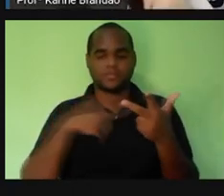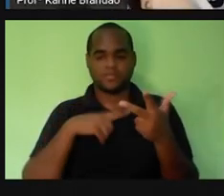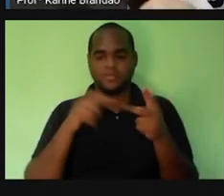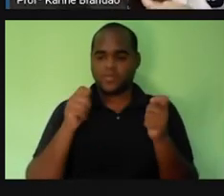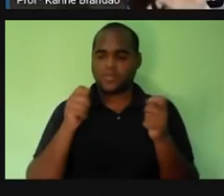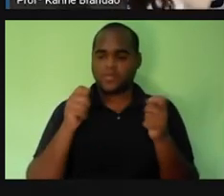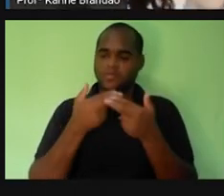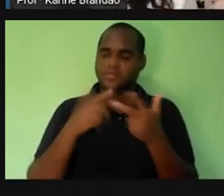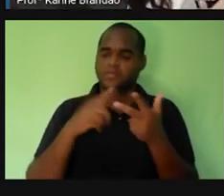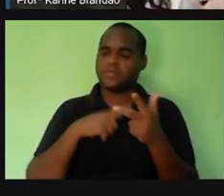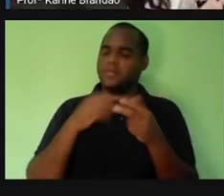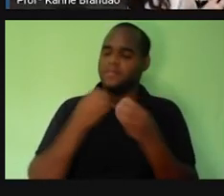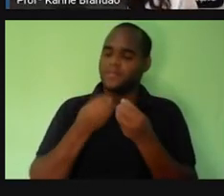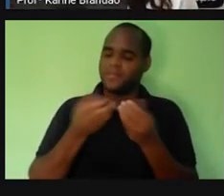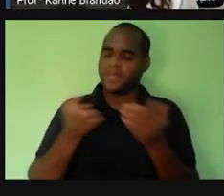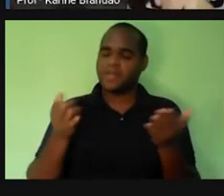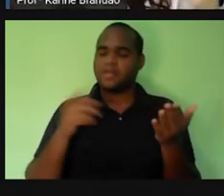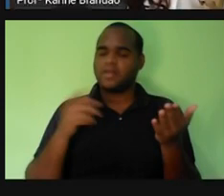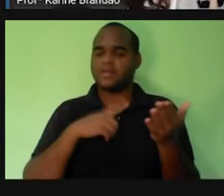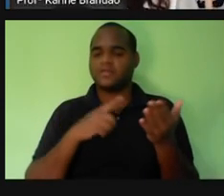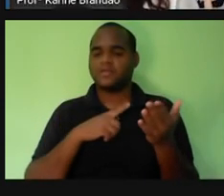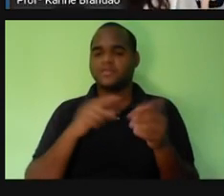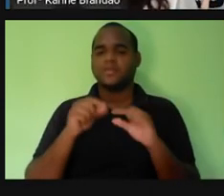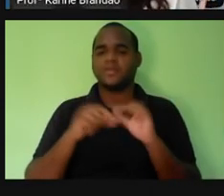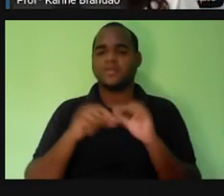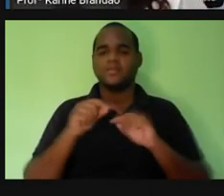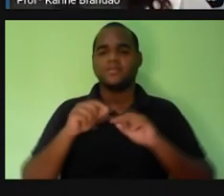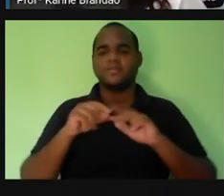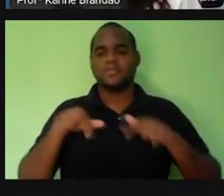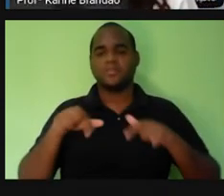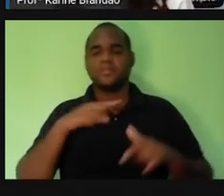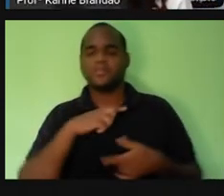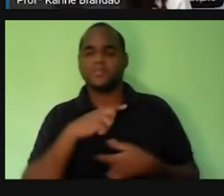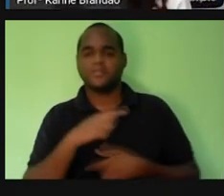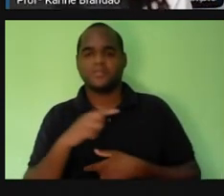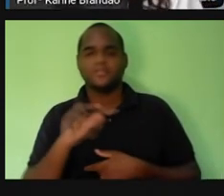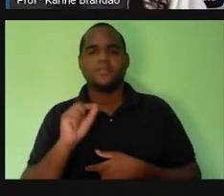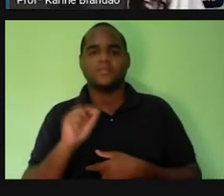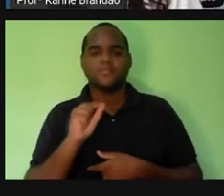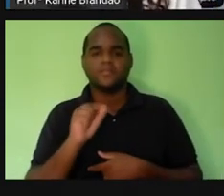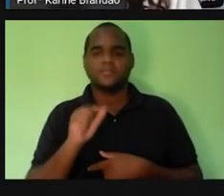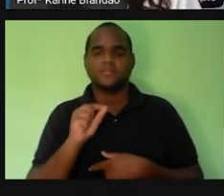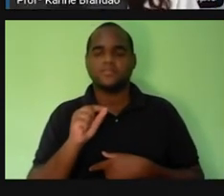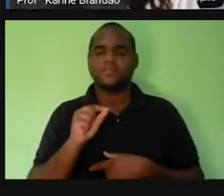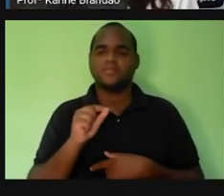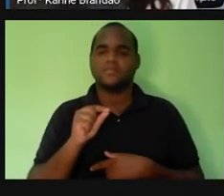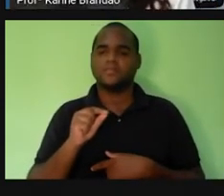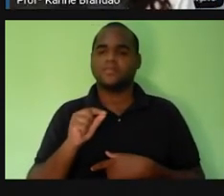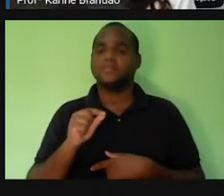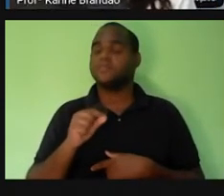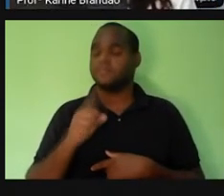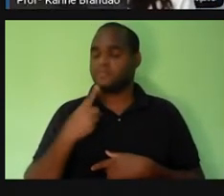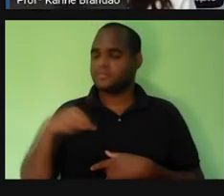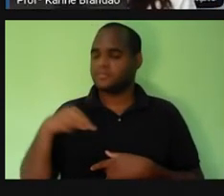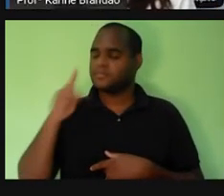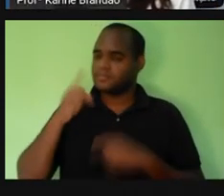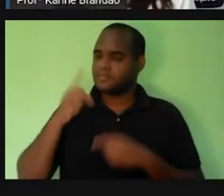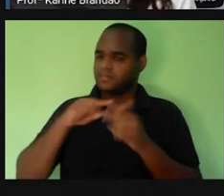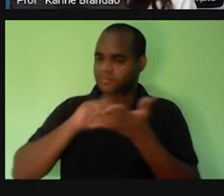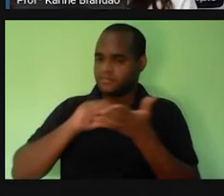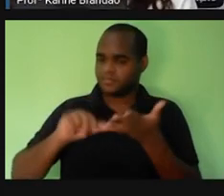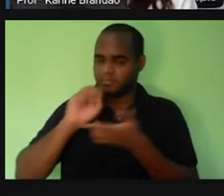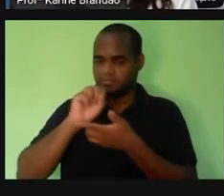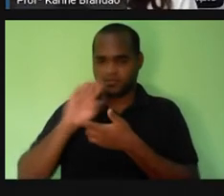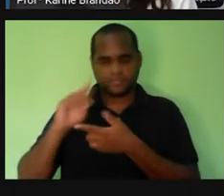transportar para todas as partes da célula, né? São tecidos de transporte também, então. Todas essas substâncias ao